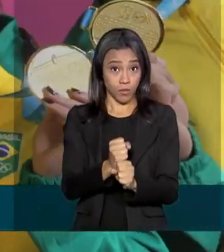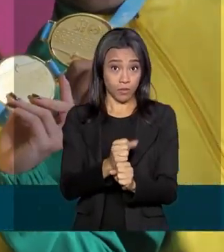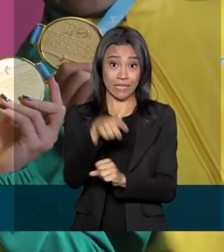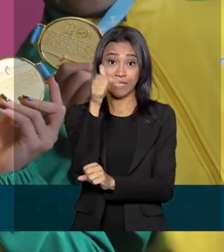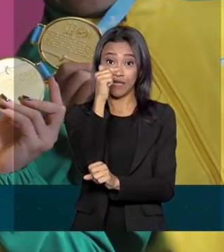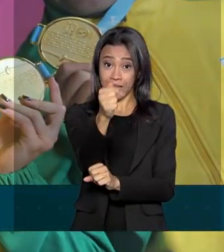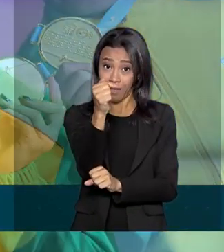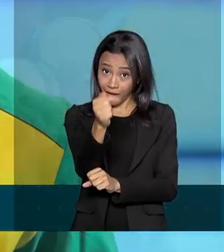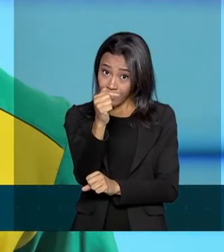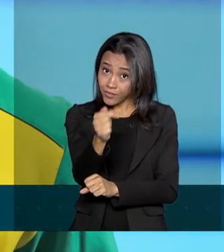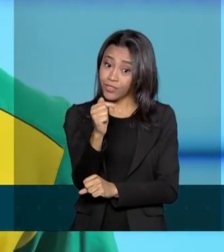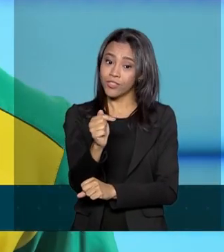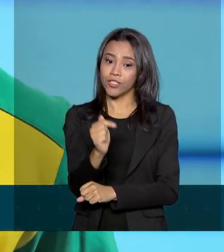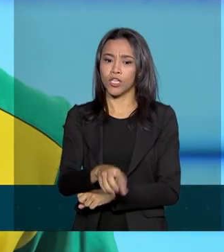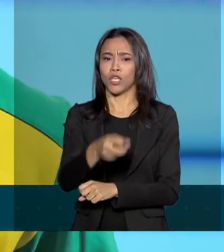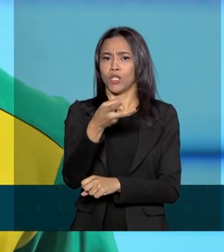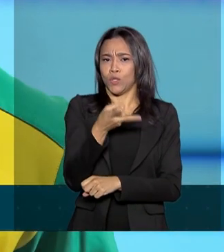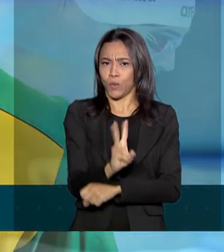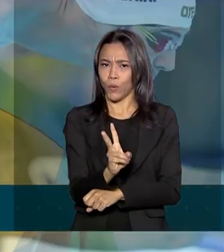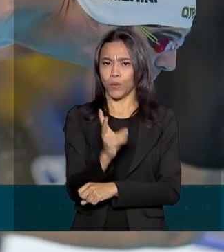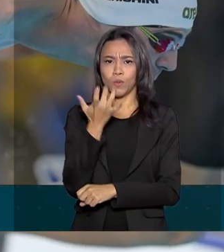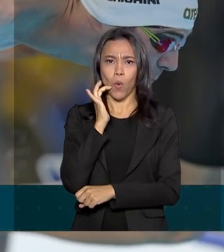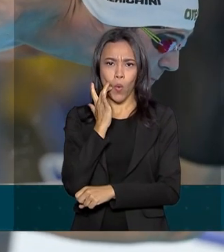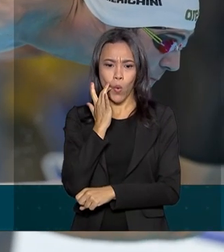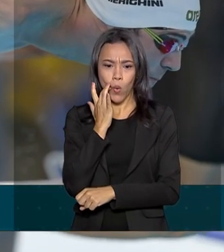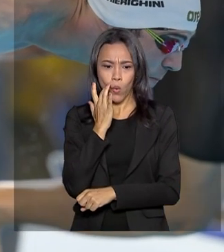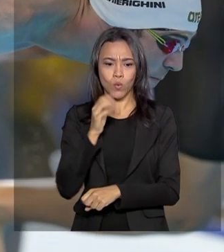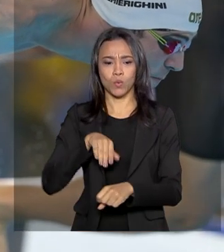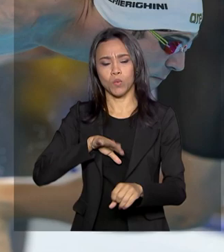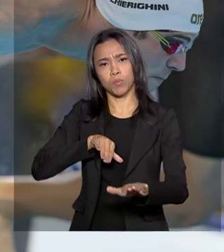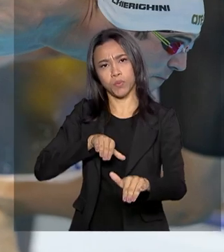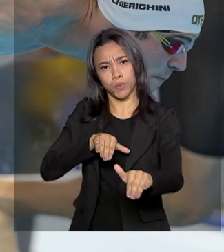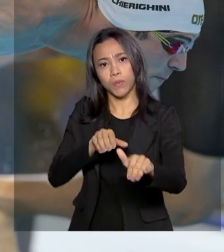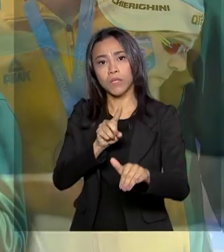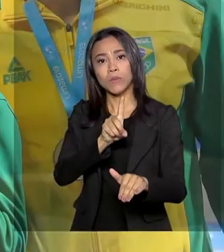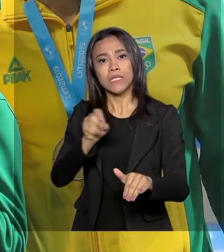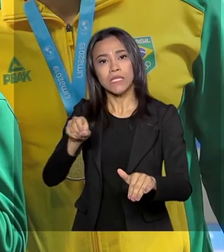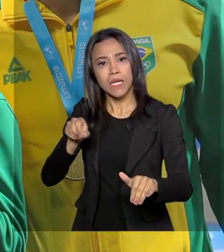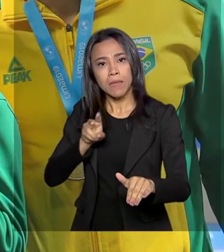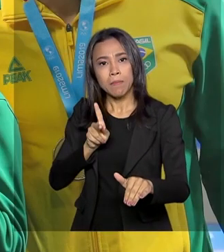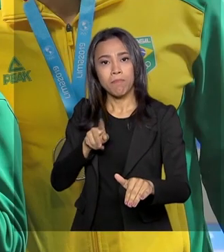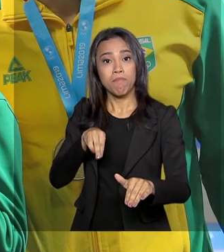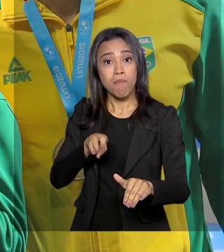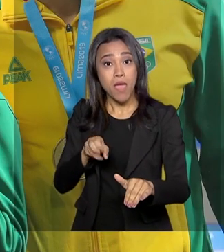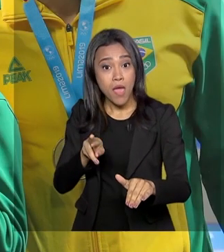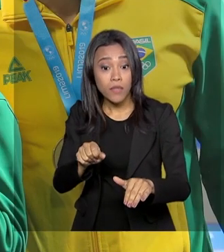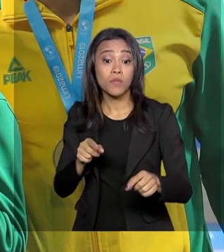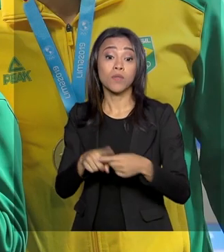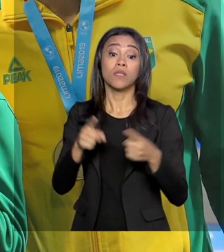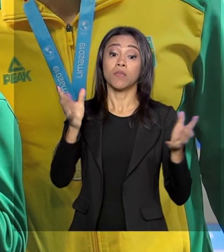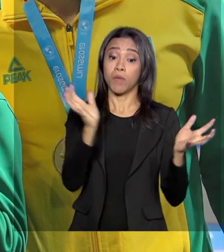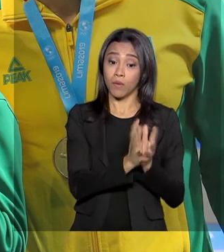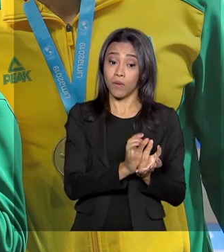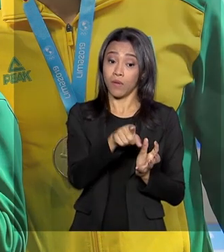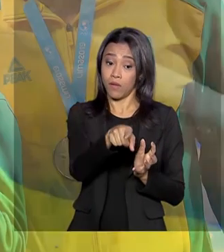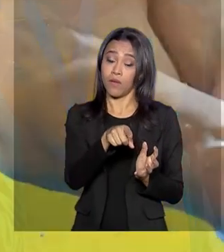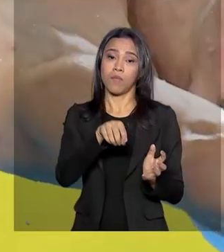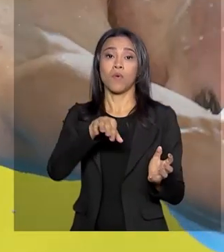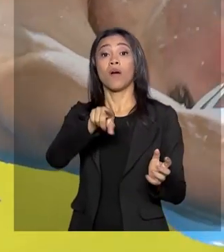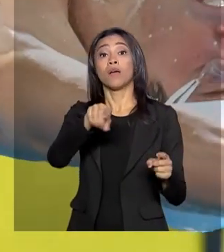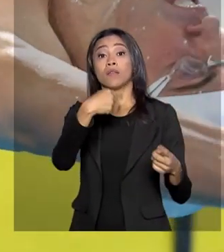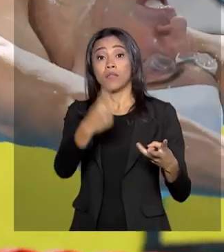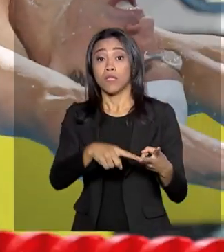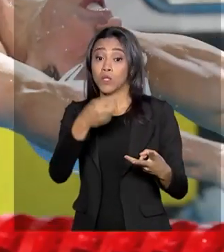medalhas. Anota aí. Dois ouros nos 100 metros livre masculino e revezamento 4 por 100 medlo e misto.